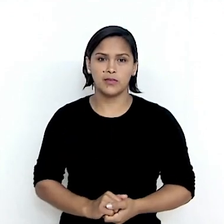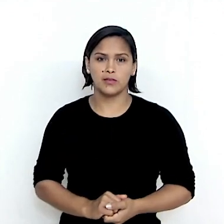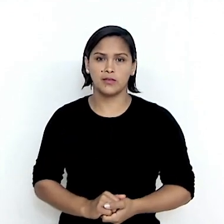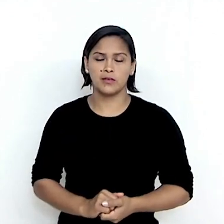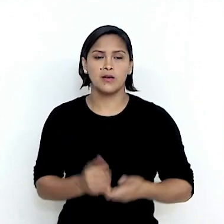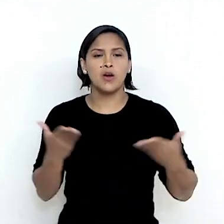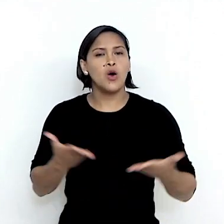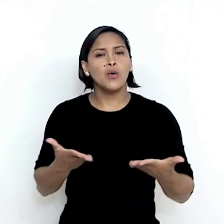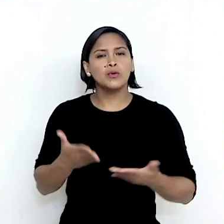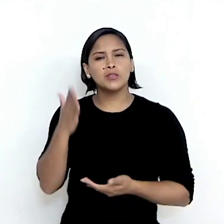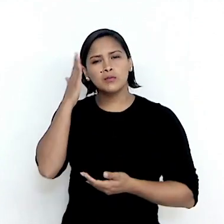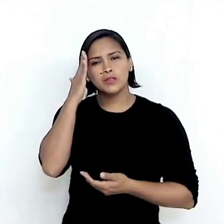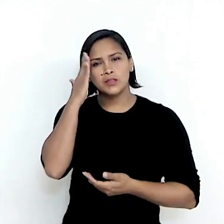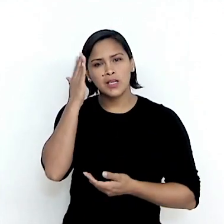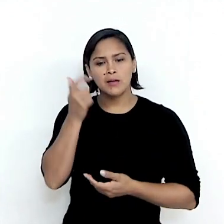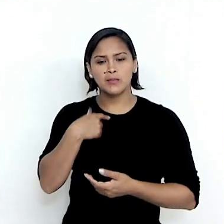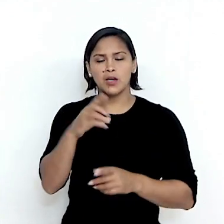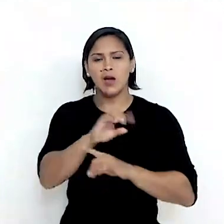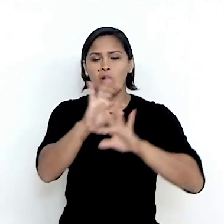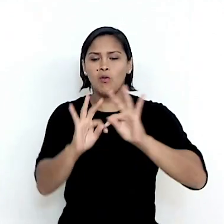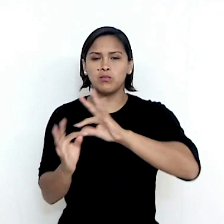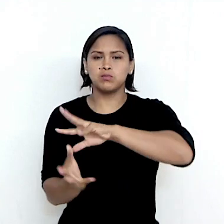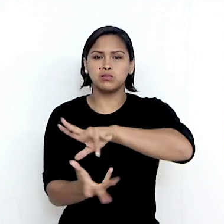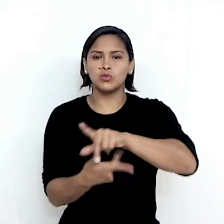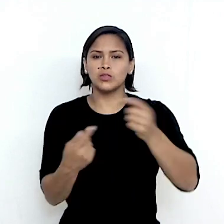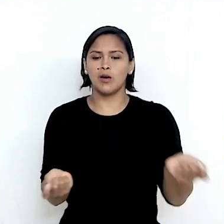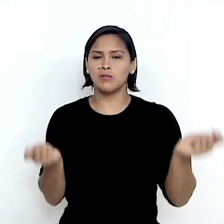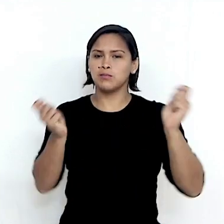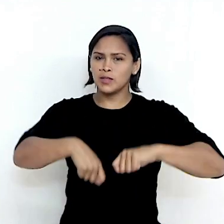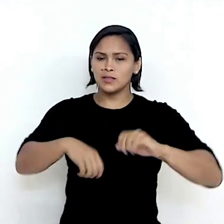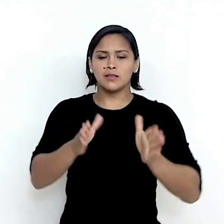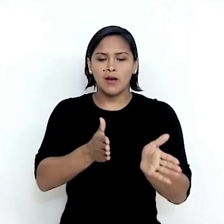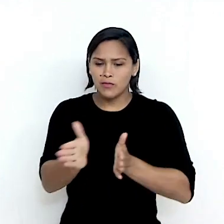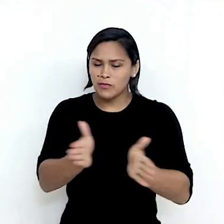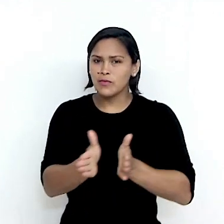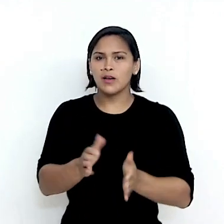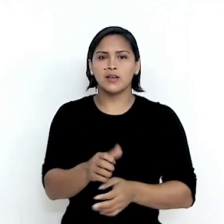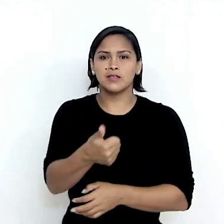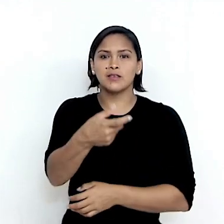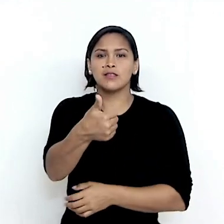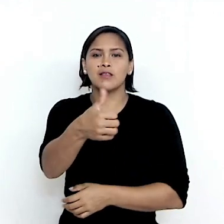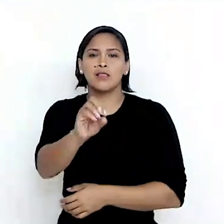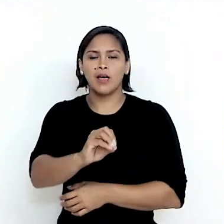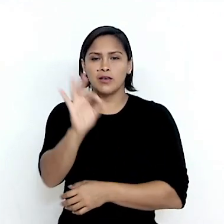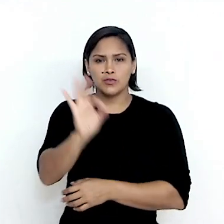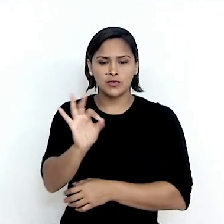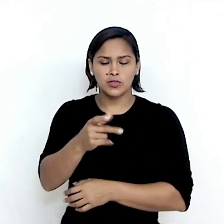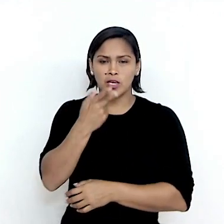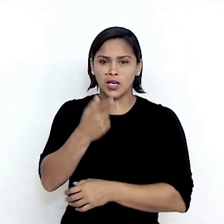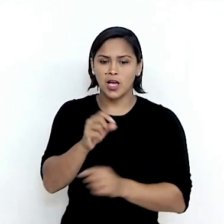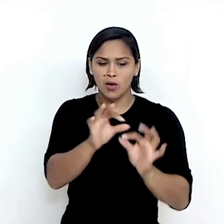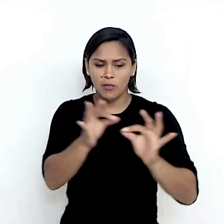Frankfurt, hoje, como se sabe, é o maior hub mundial de capacidade de tráfego internacional, com 110 gigabits, seguido de